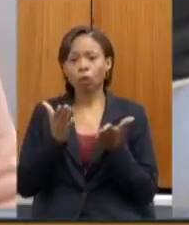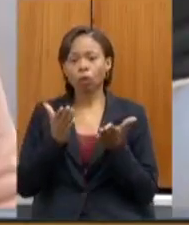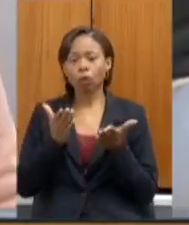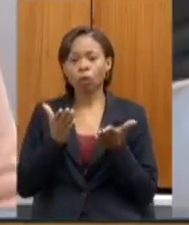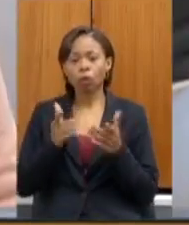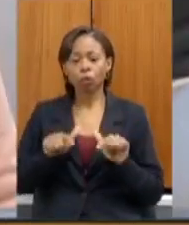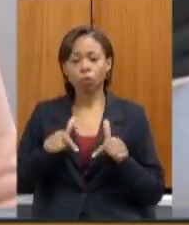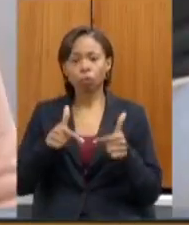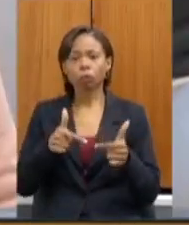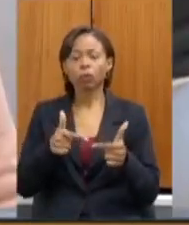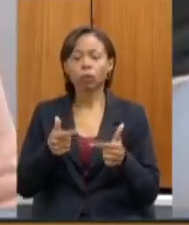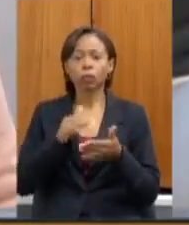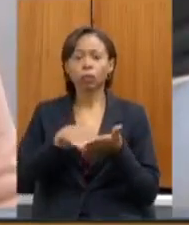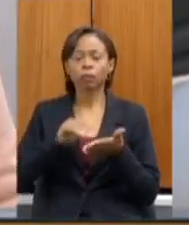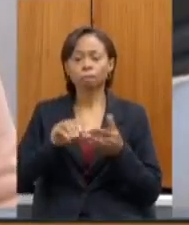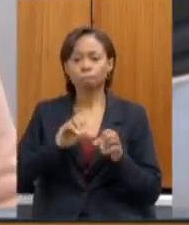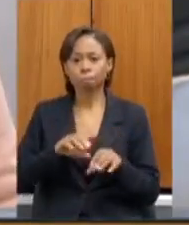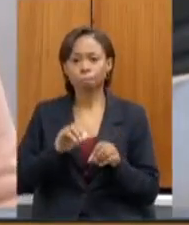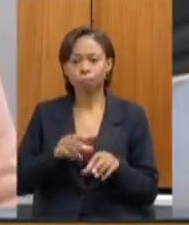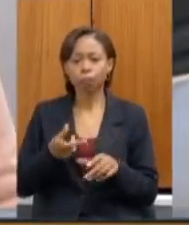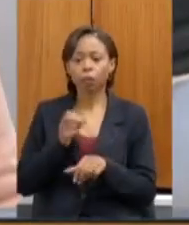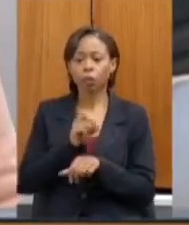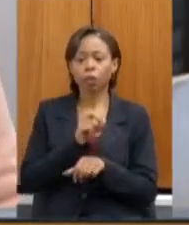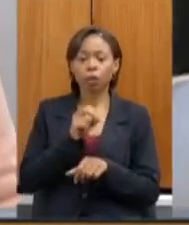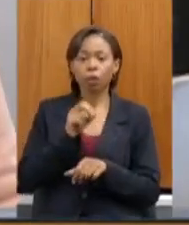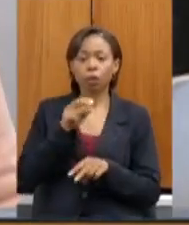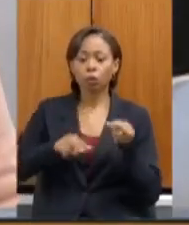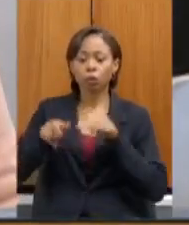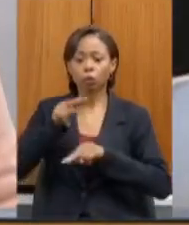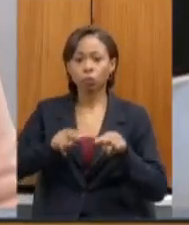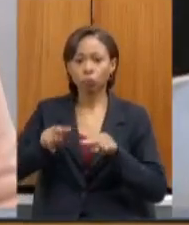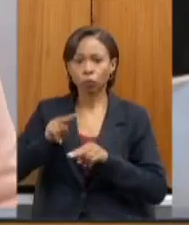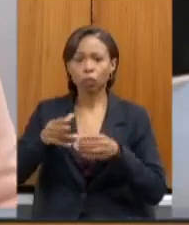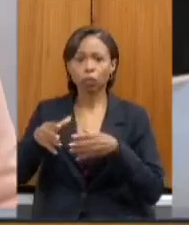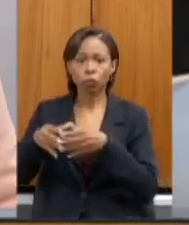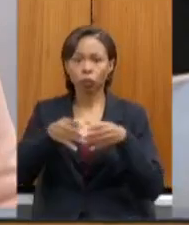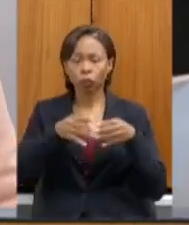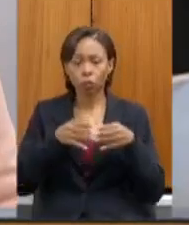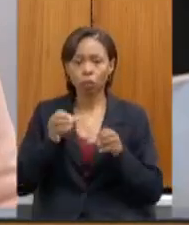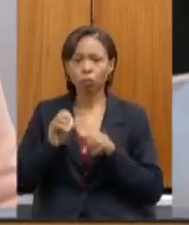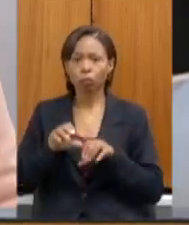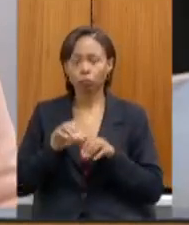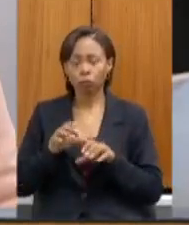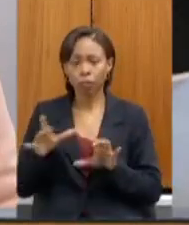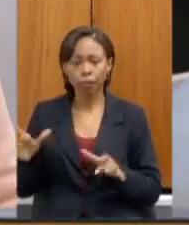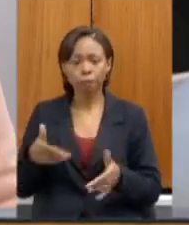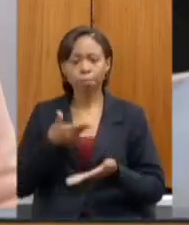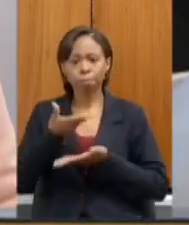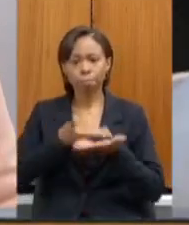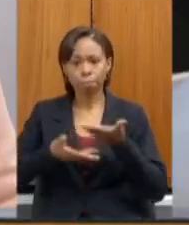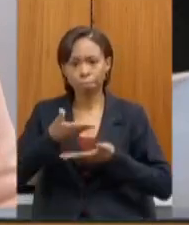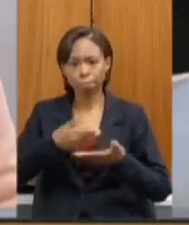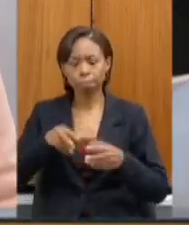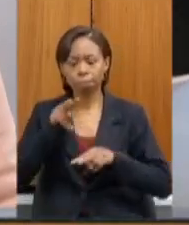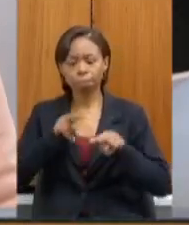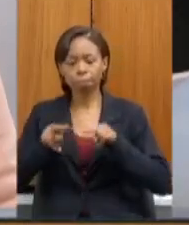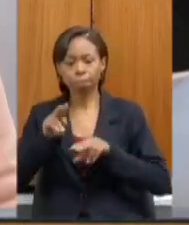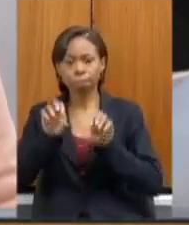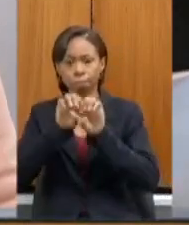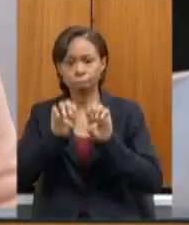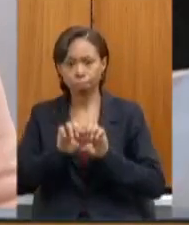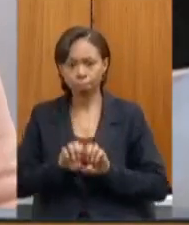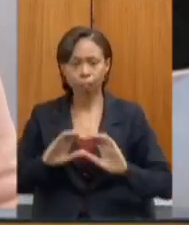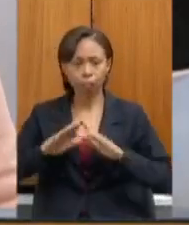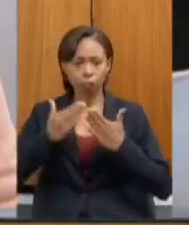Educação quanto à consulta às comunidades escolares envolvidas à análise das condições de infraestrutura das escolas e dos